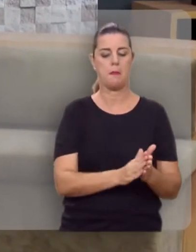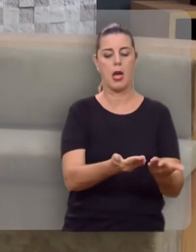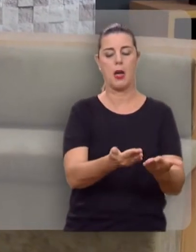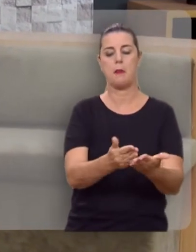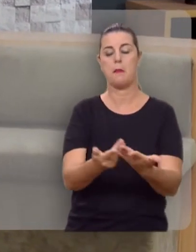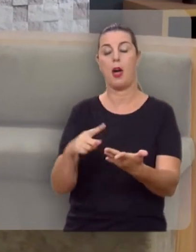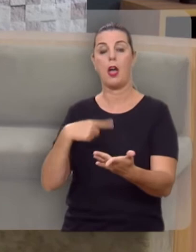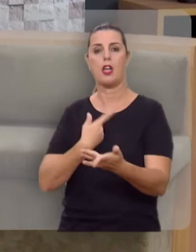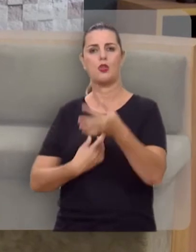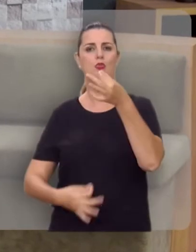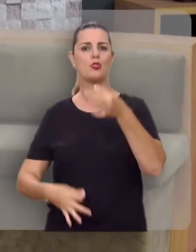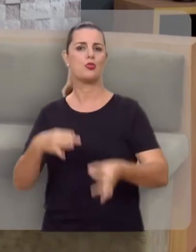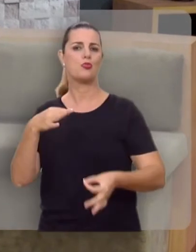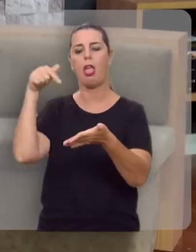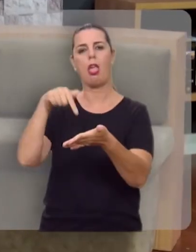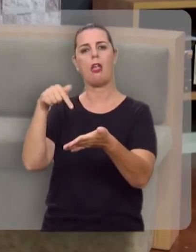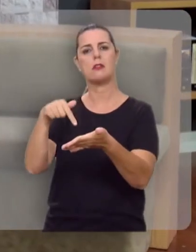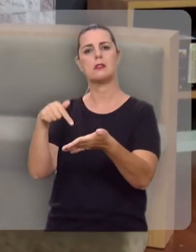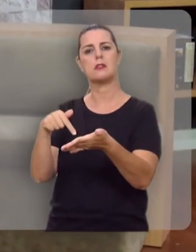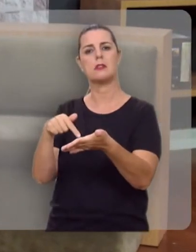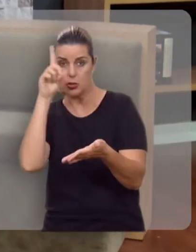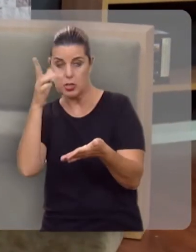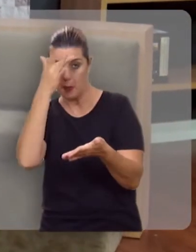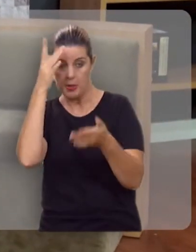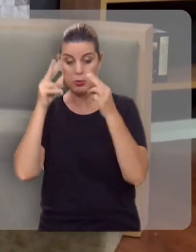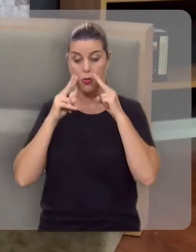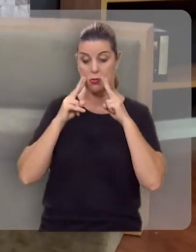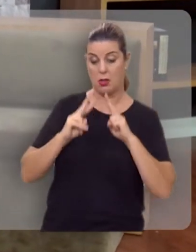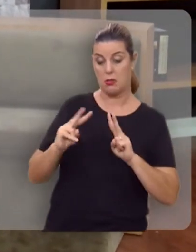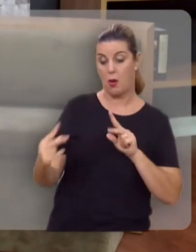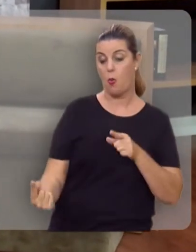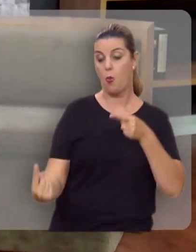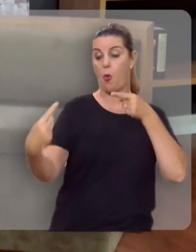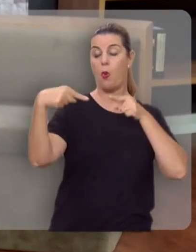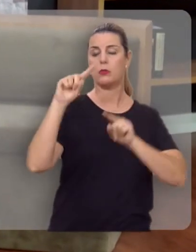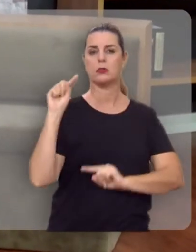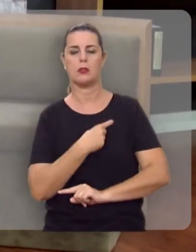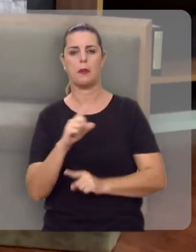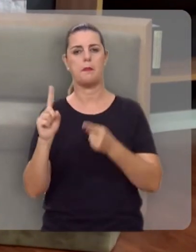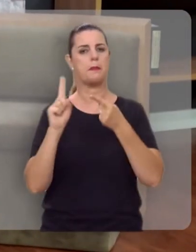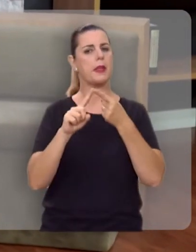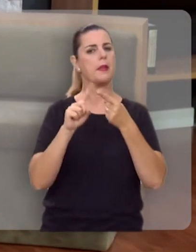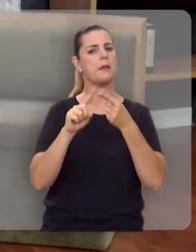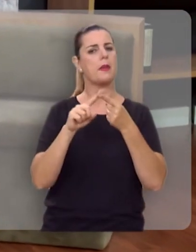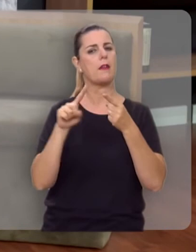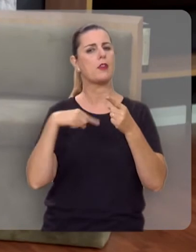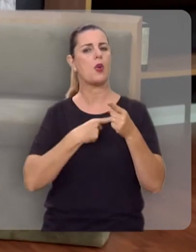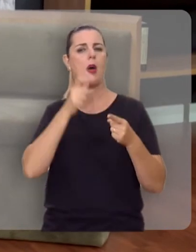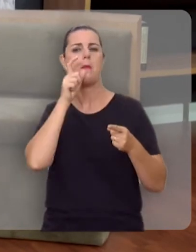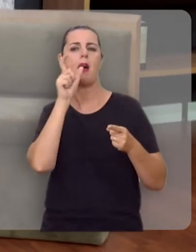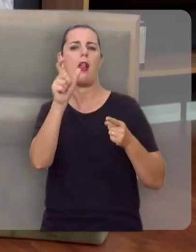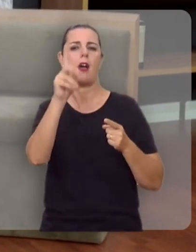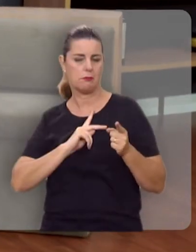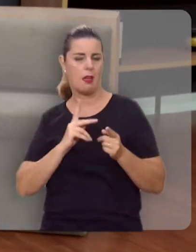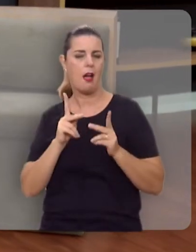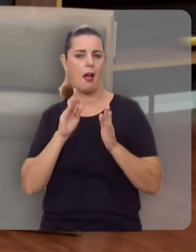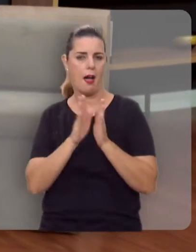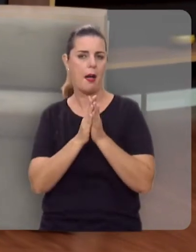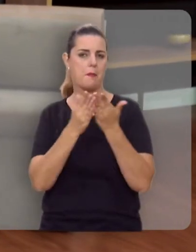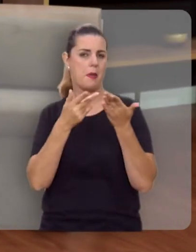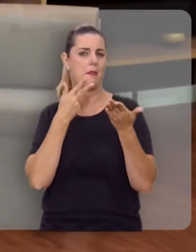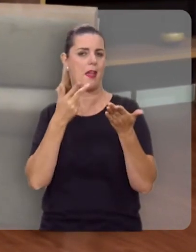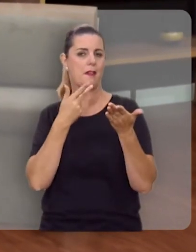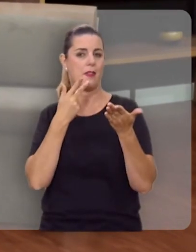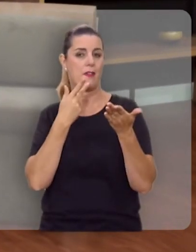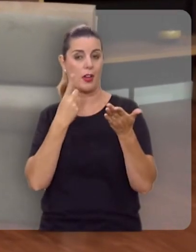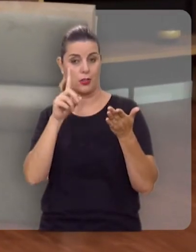segundo o que estiver escrito nesses livros. Naquele dia, testemunhas levantar-se-ão contra nós. Primeiro, nossas próprias palavras. A Bíblia